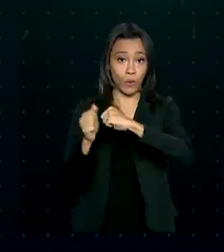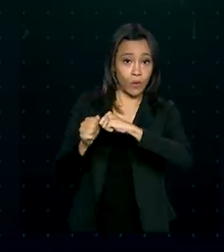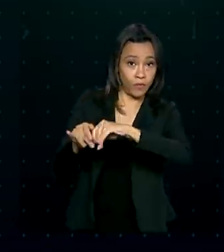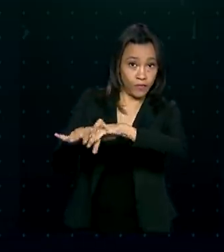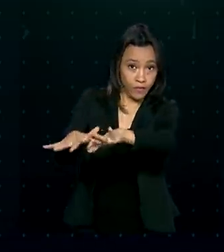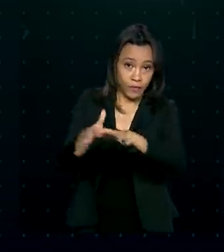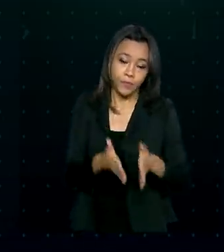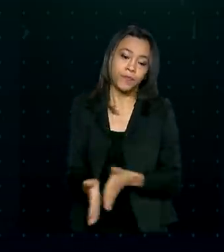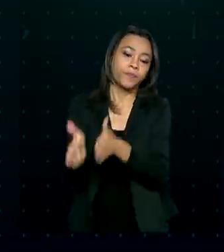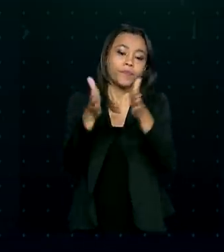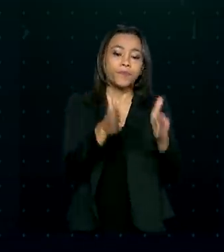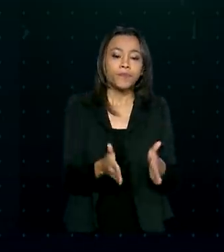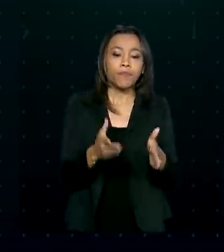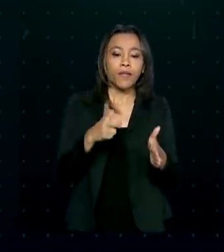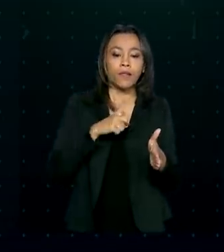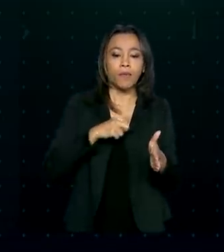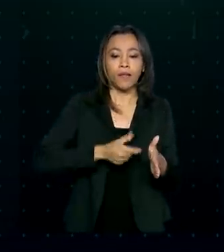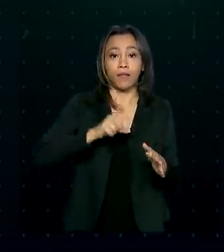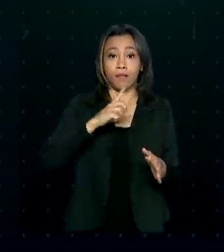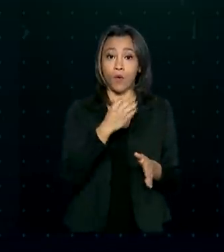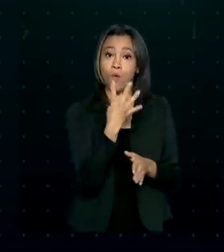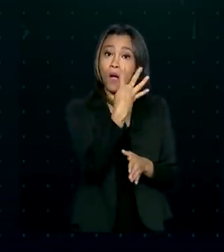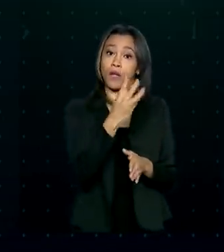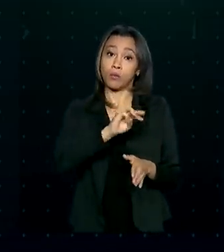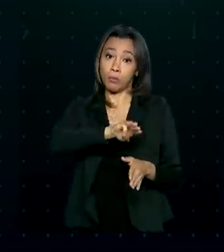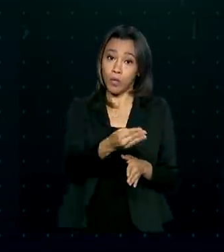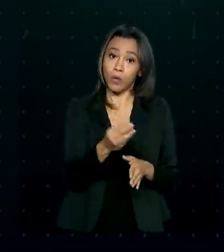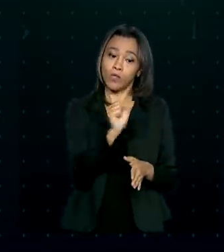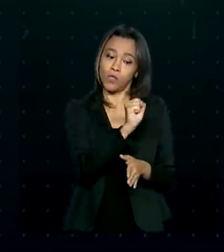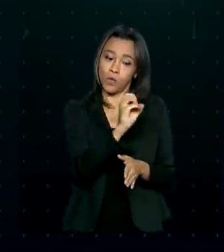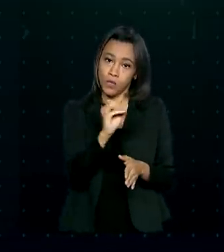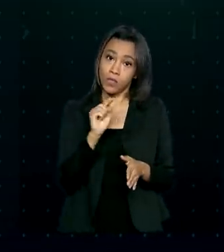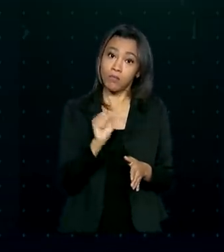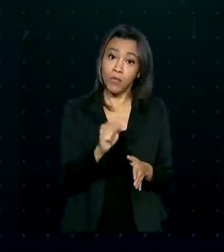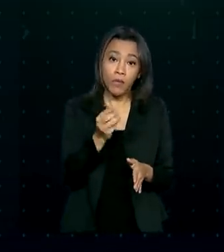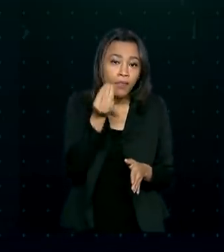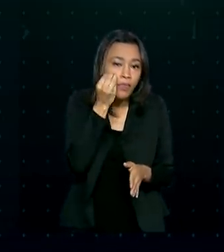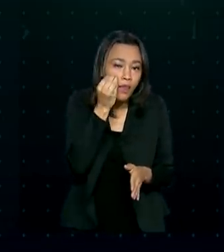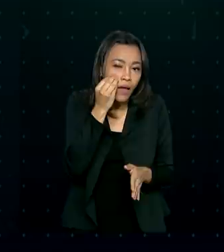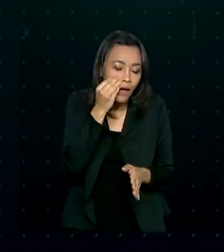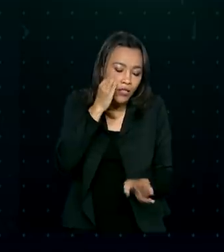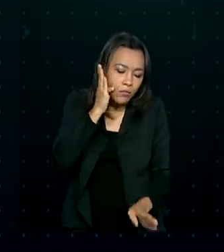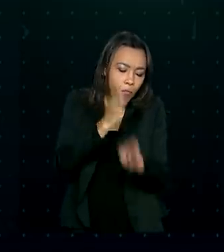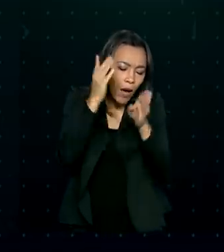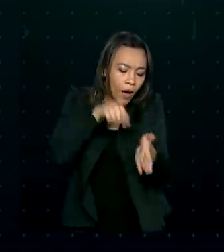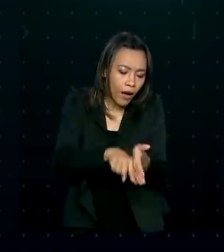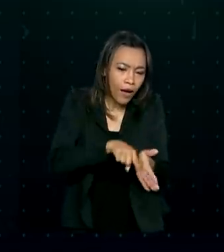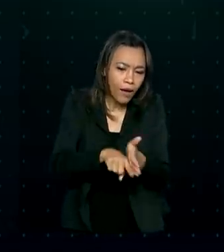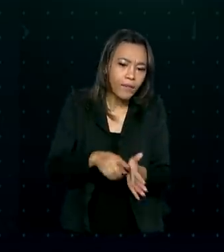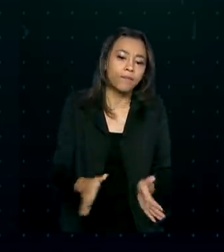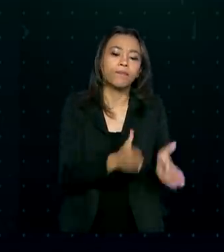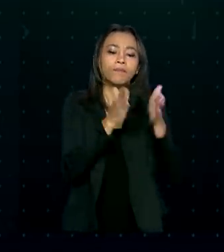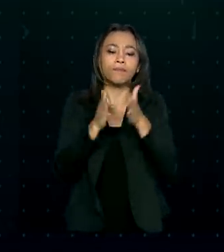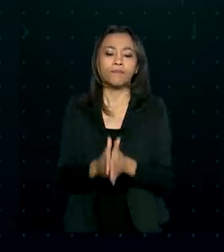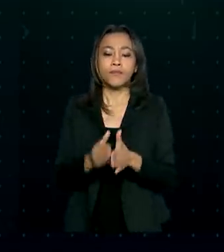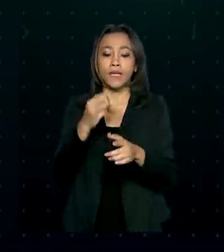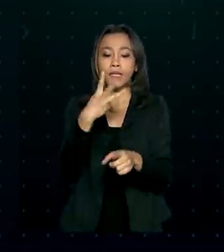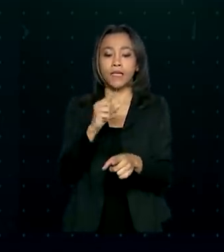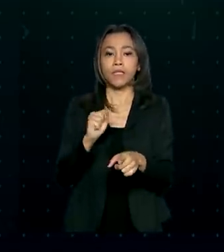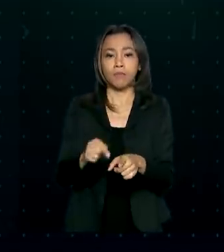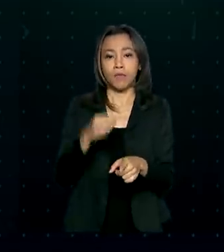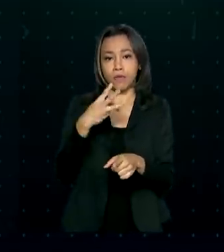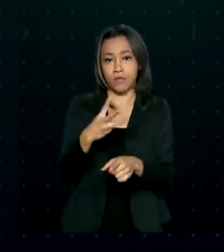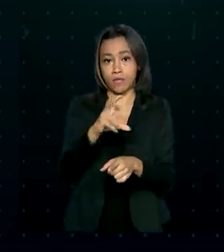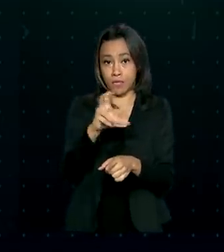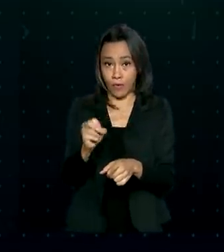A pasta também disponibilizou 4 milhões e 800 mil testes rápidos, habilitou 3.350 leitos,